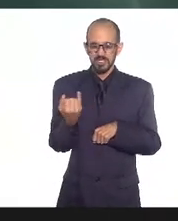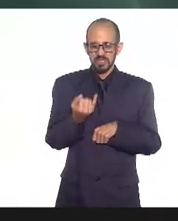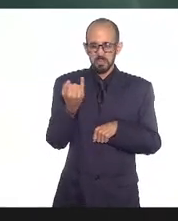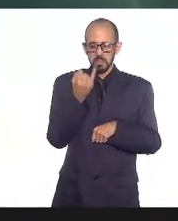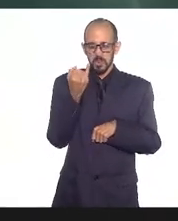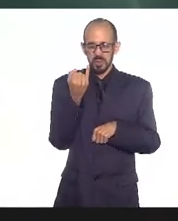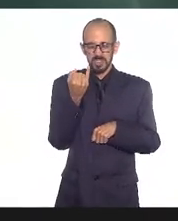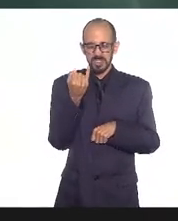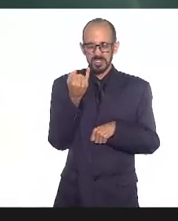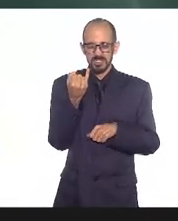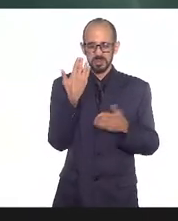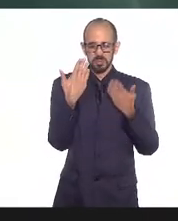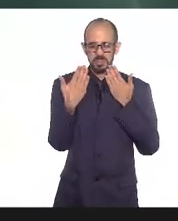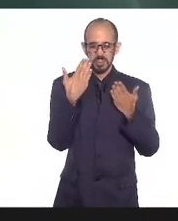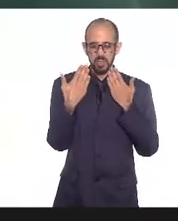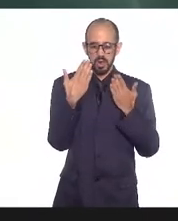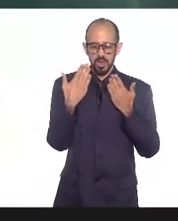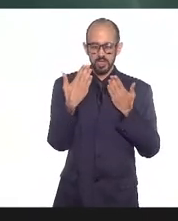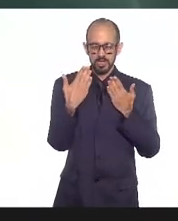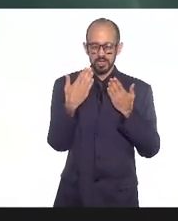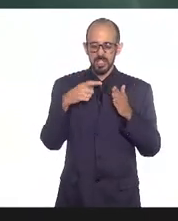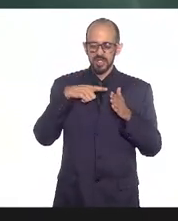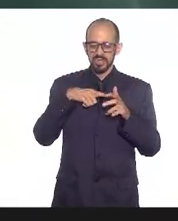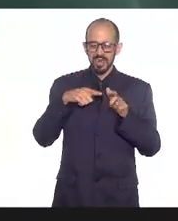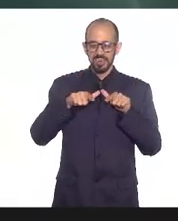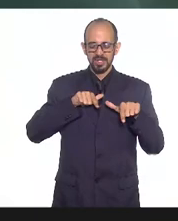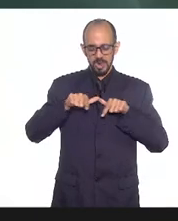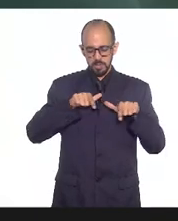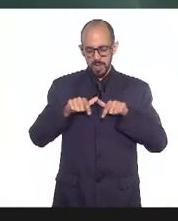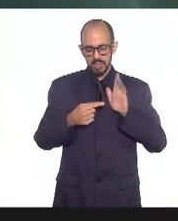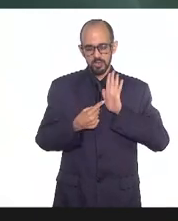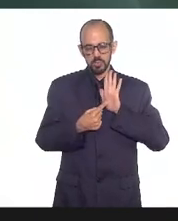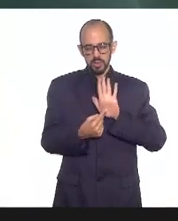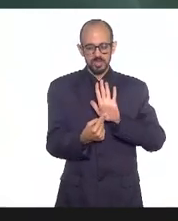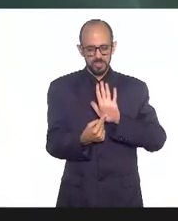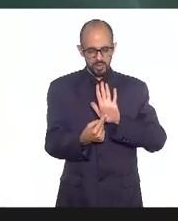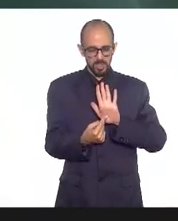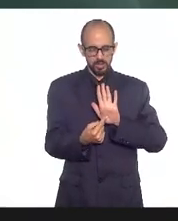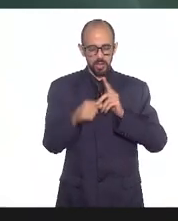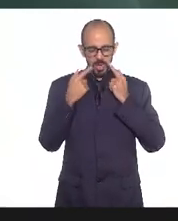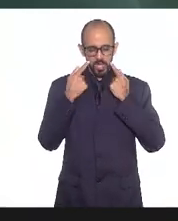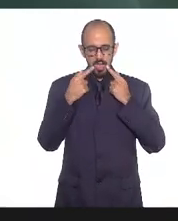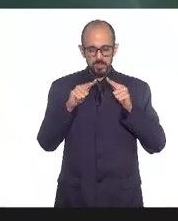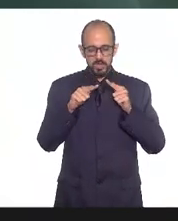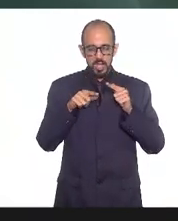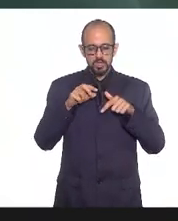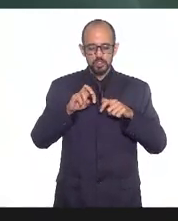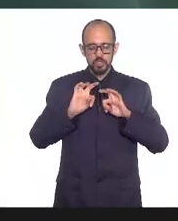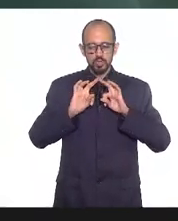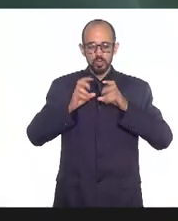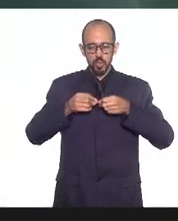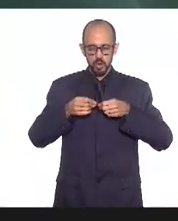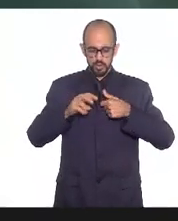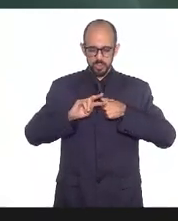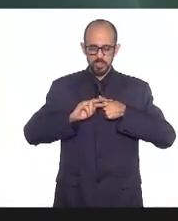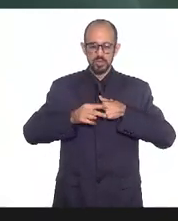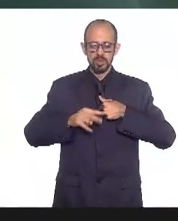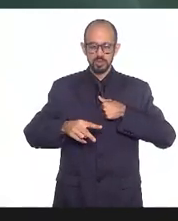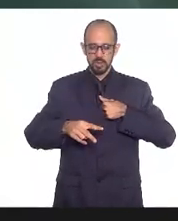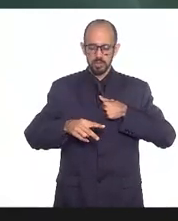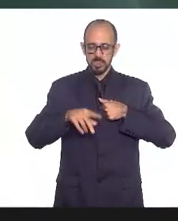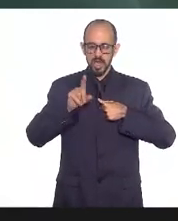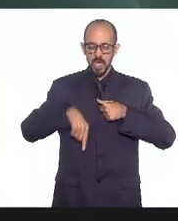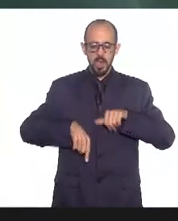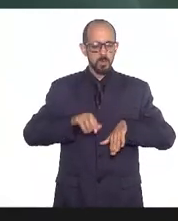literatura relatando a magnitude dessa sequela emocional então é uma doença que ninguém